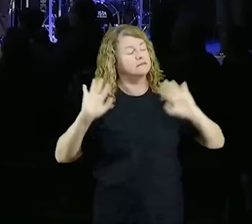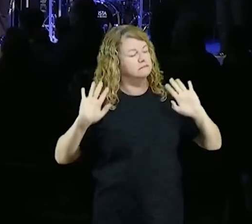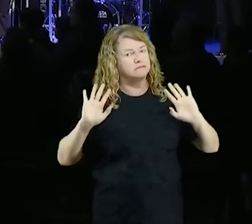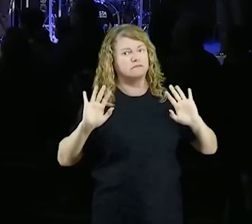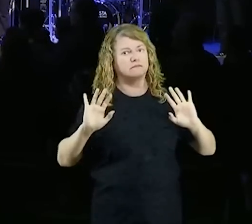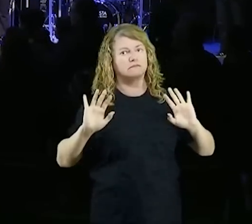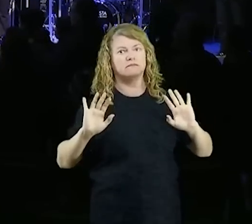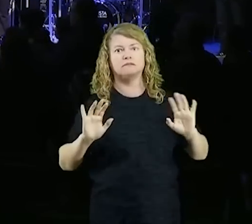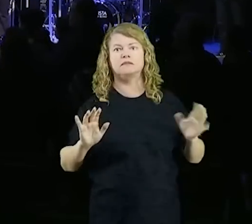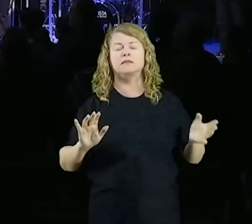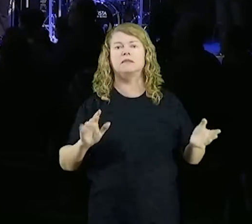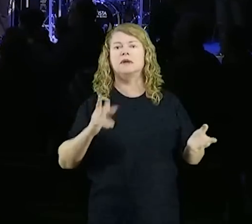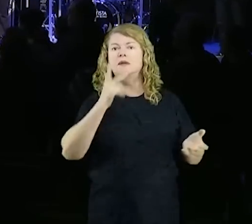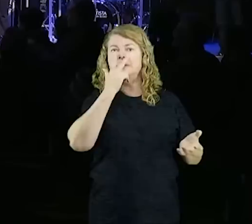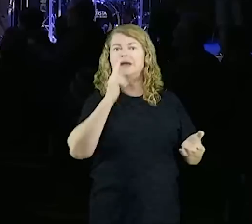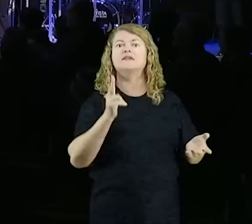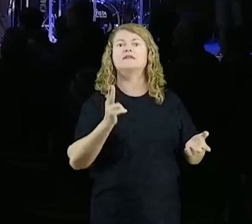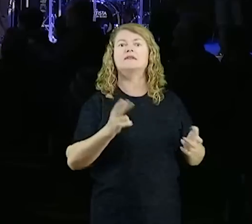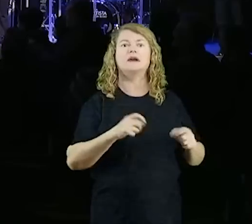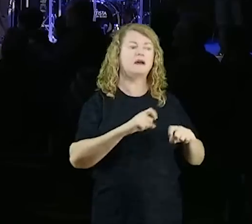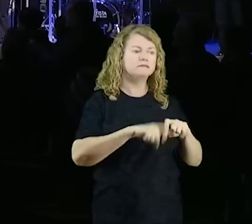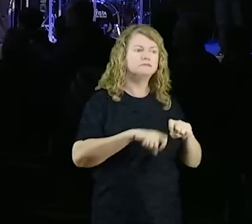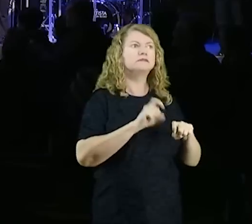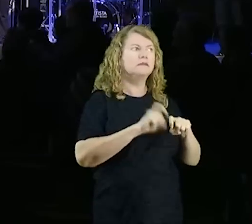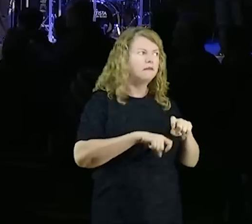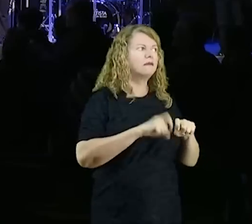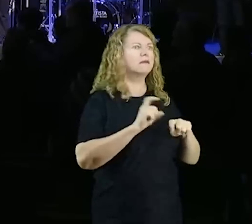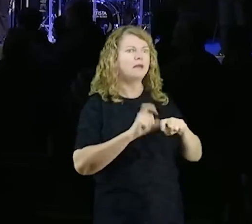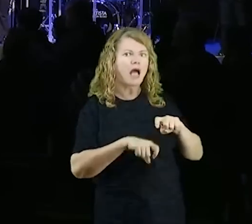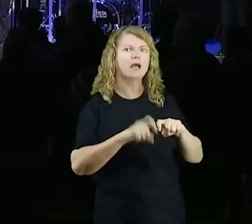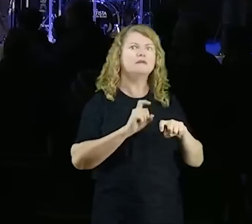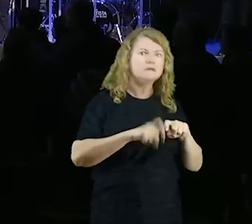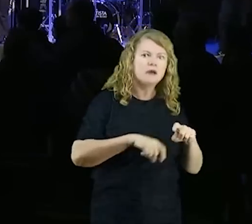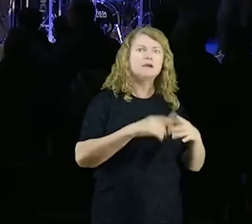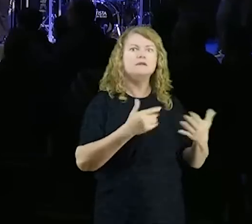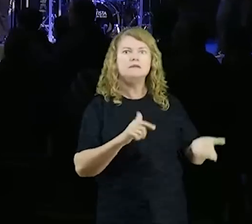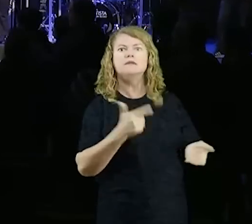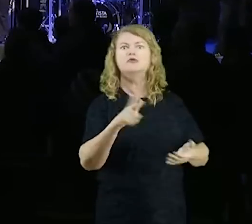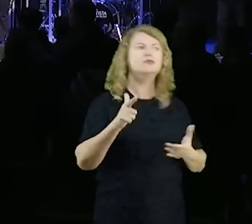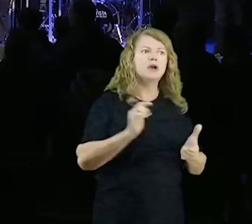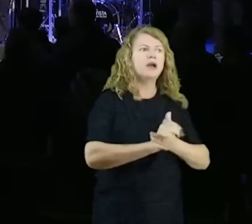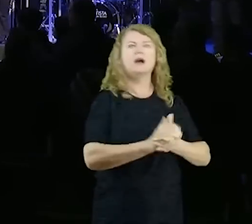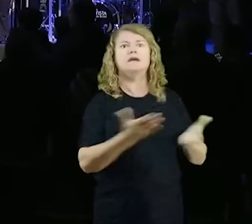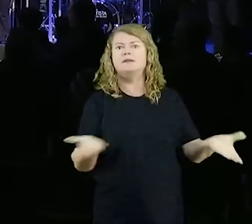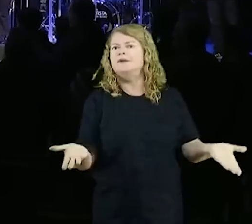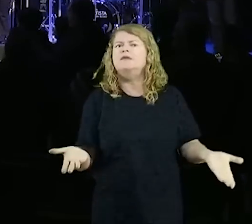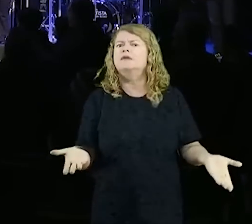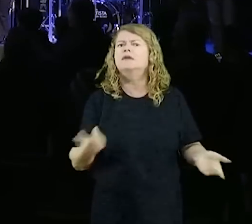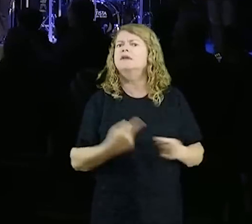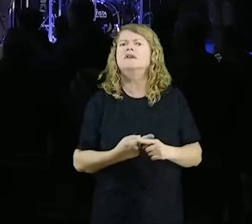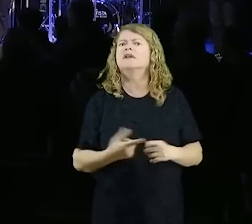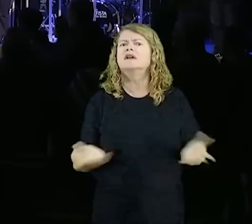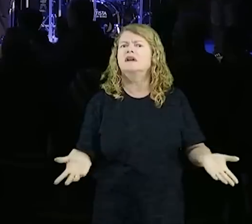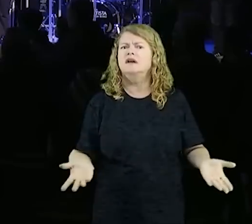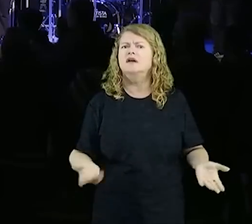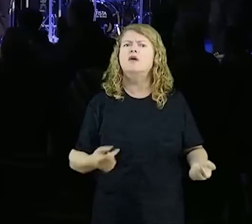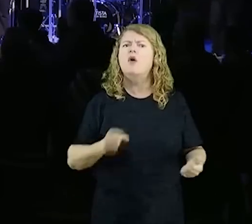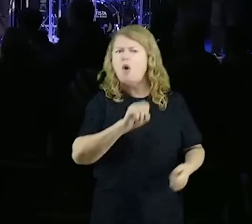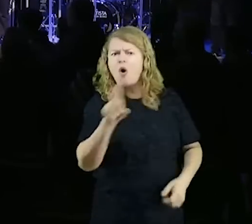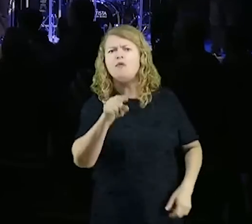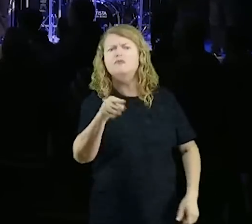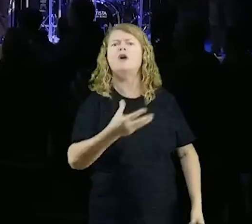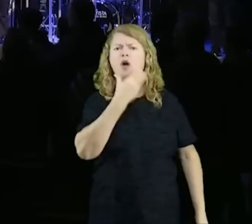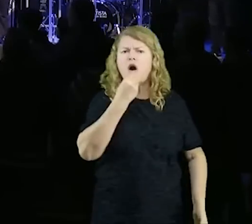aí fica alimentando uma sexualidade pervertida, vida inteira, e não toma uma decisão, ou você vai ser homem para casar de uma